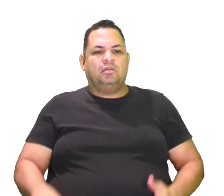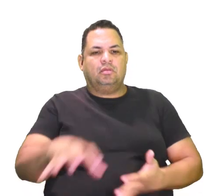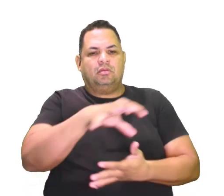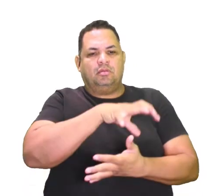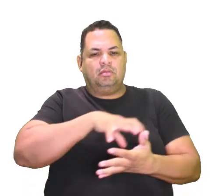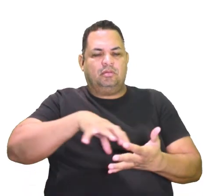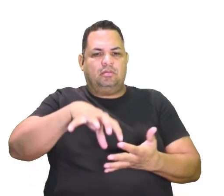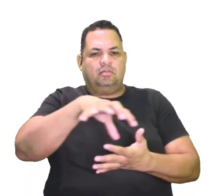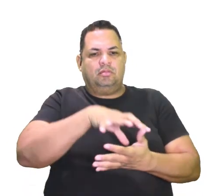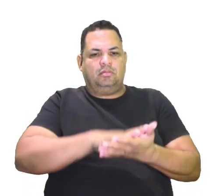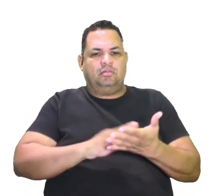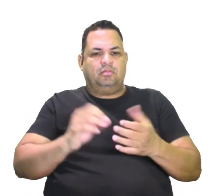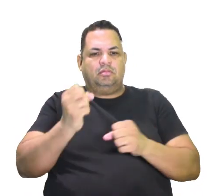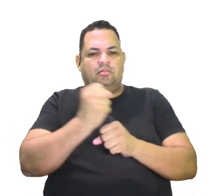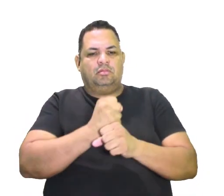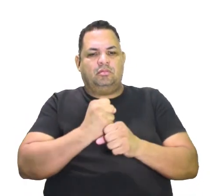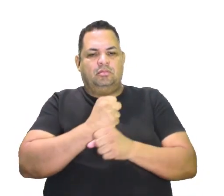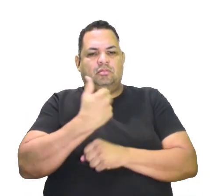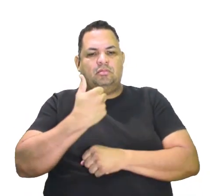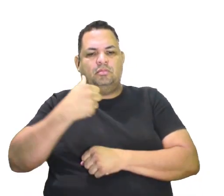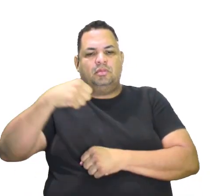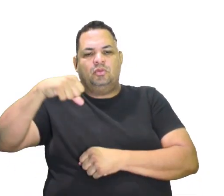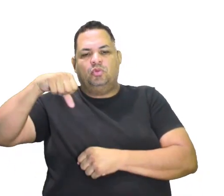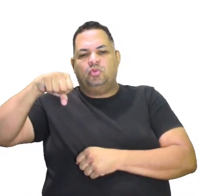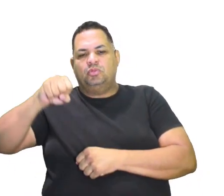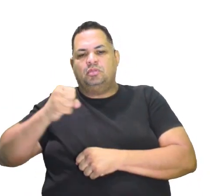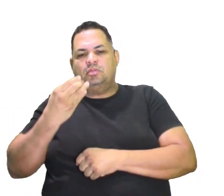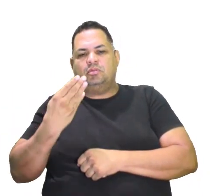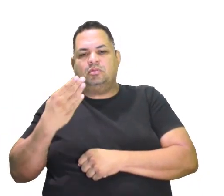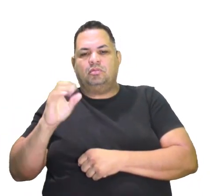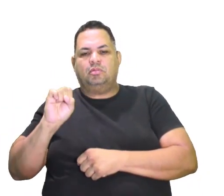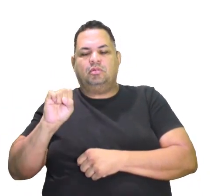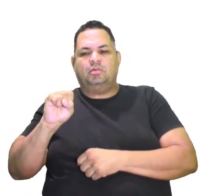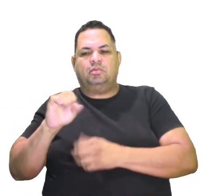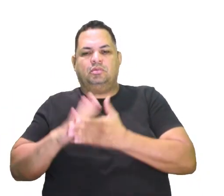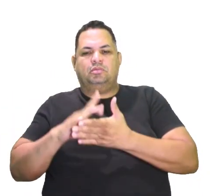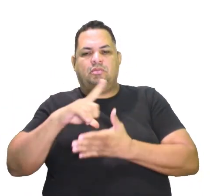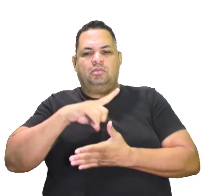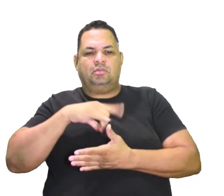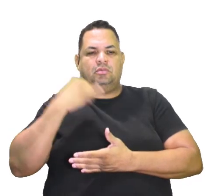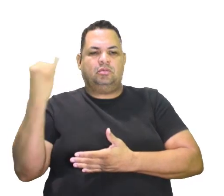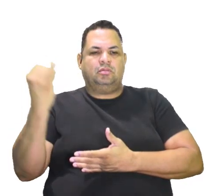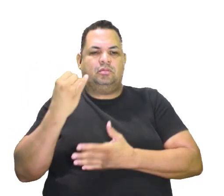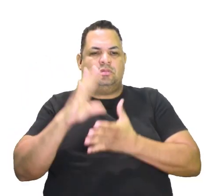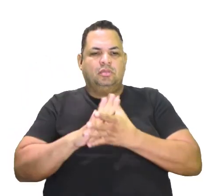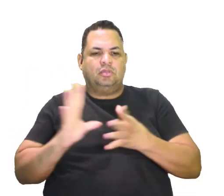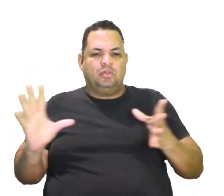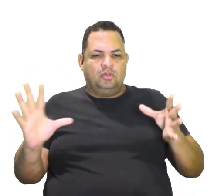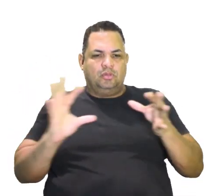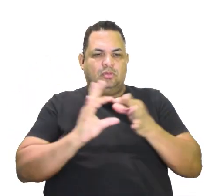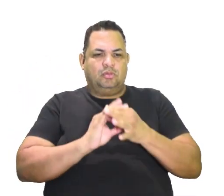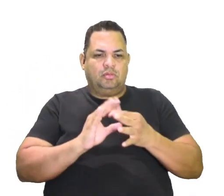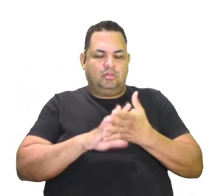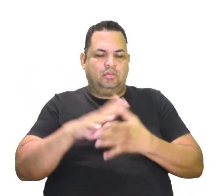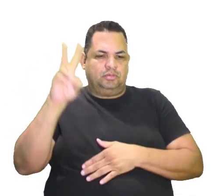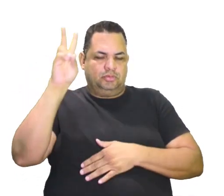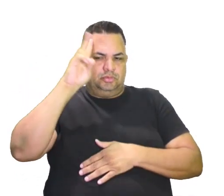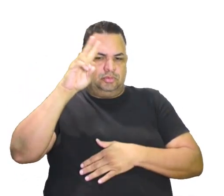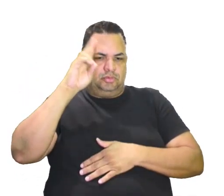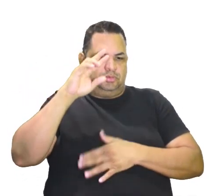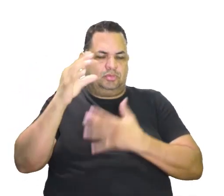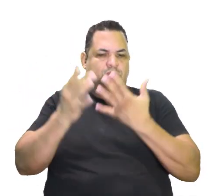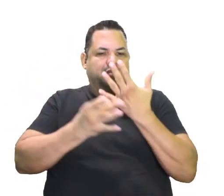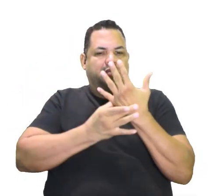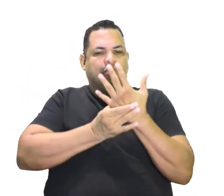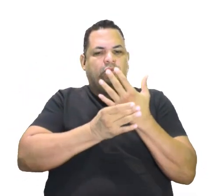a Revolução de 1848 teve uma grande importância nesse contexto histórico do realismo, né?